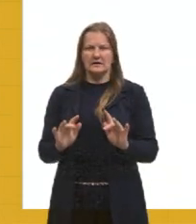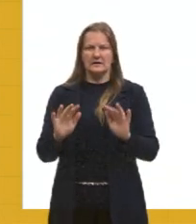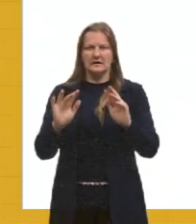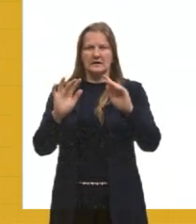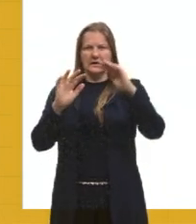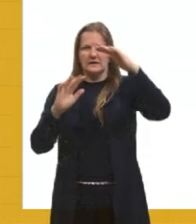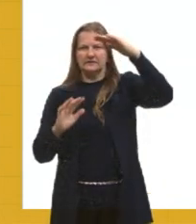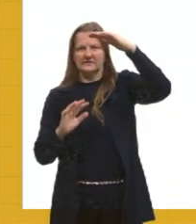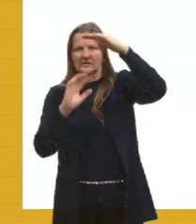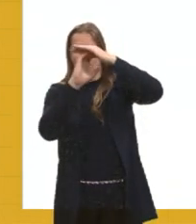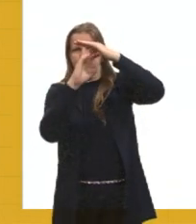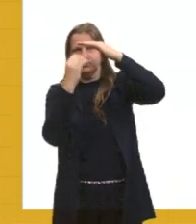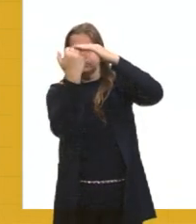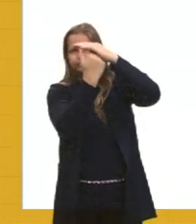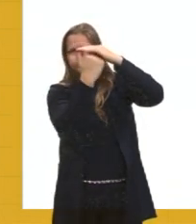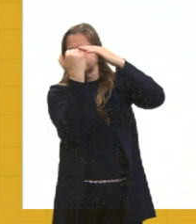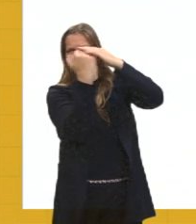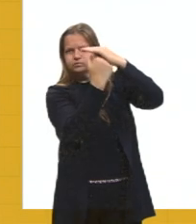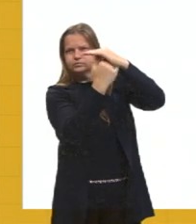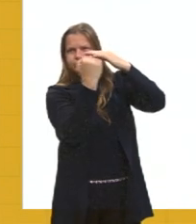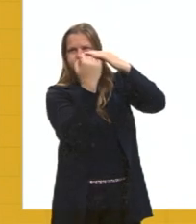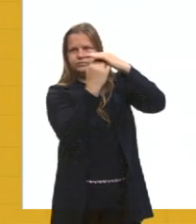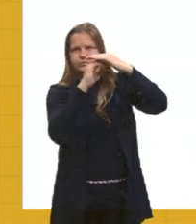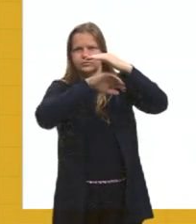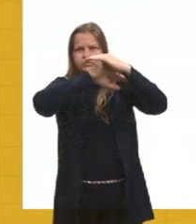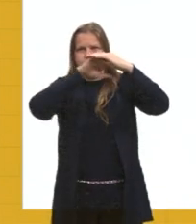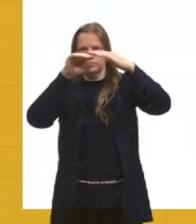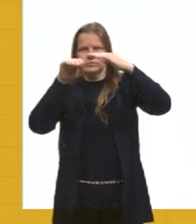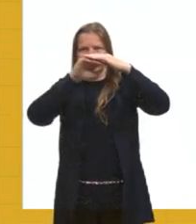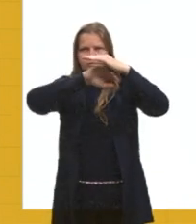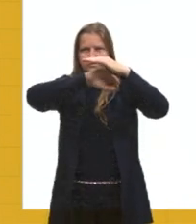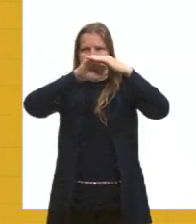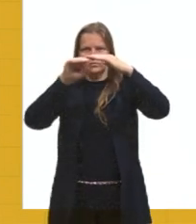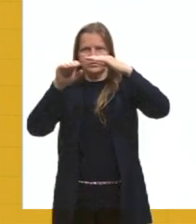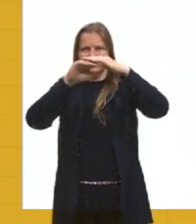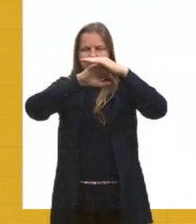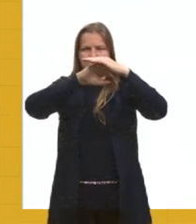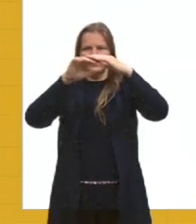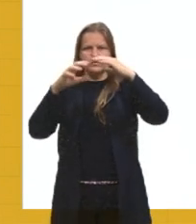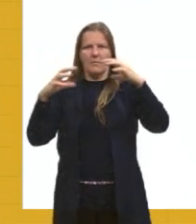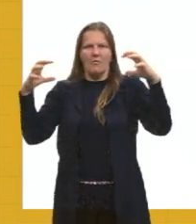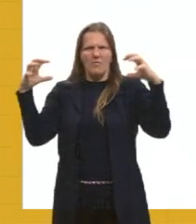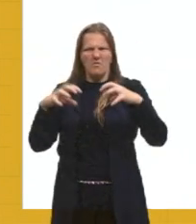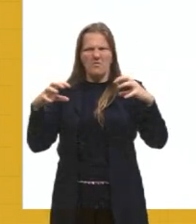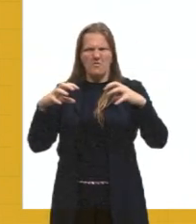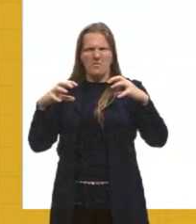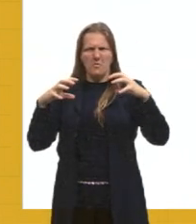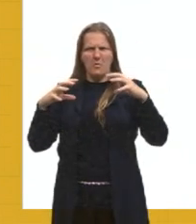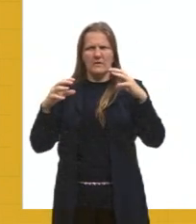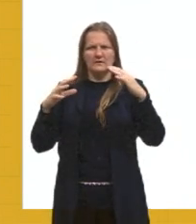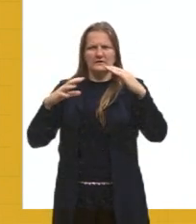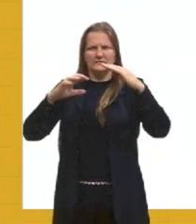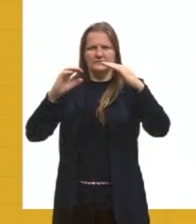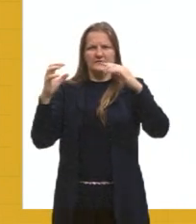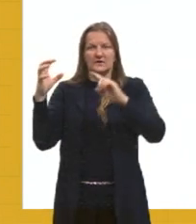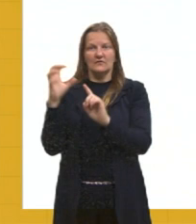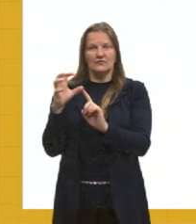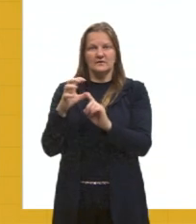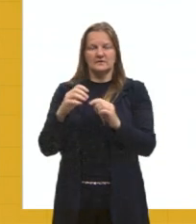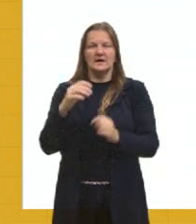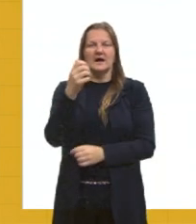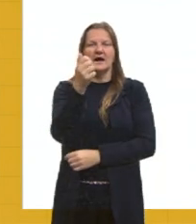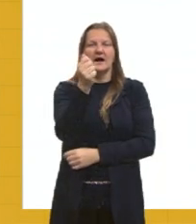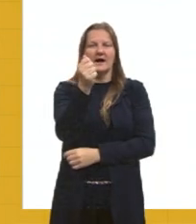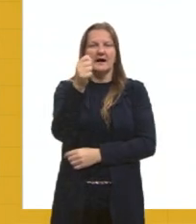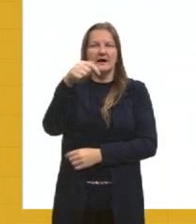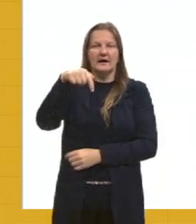liberação desses gases e esses gases estão intensificando o efeito estufa, e aí, como é que a gente chama isso de aquecimento global,